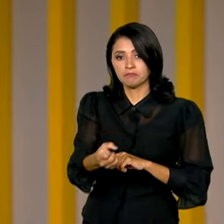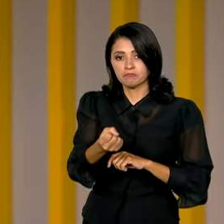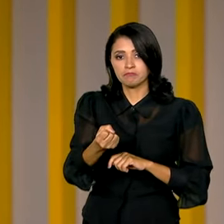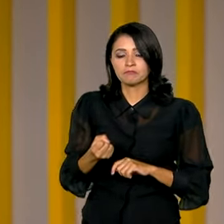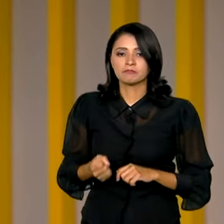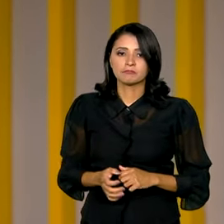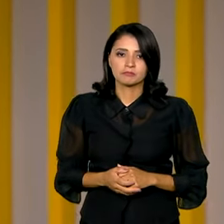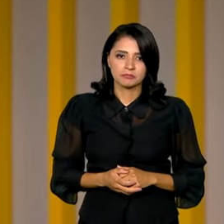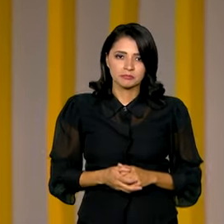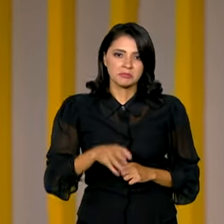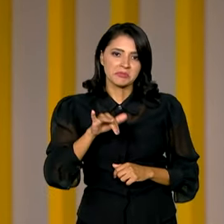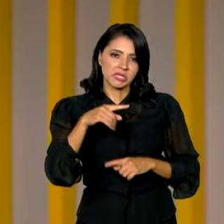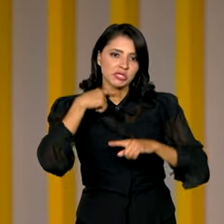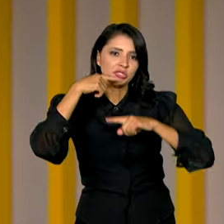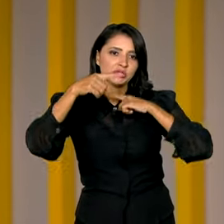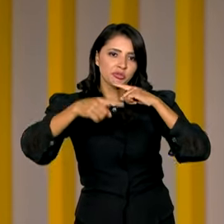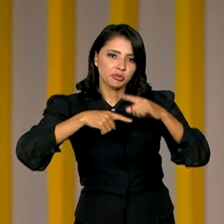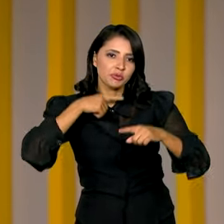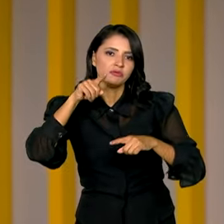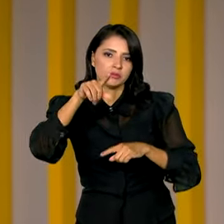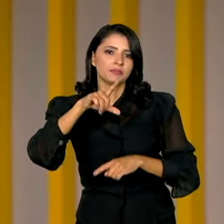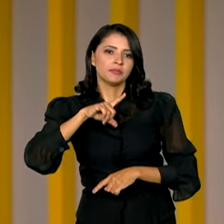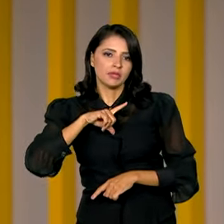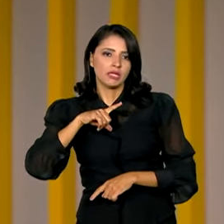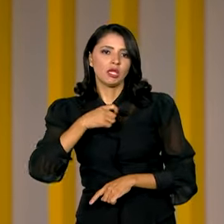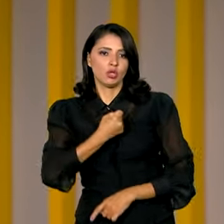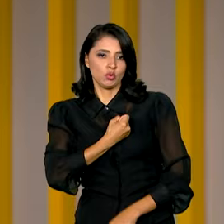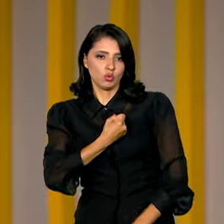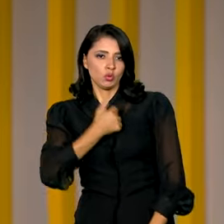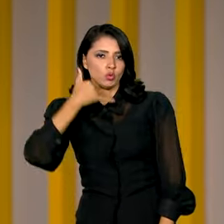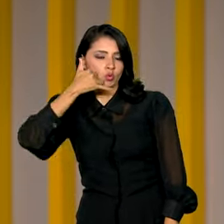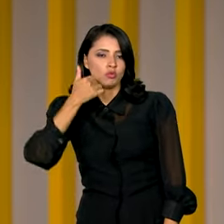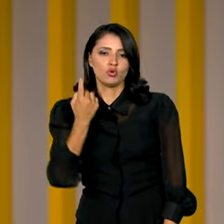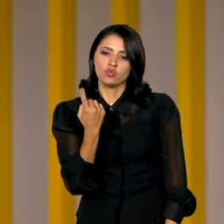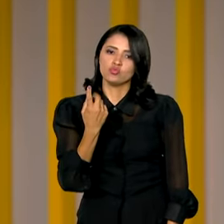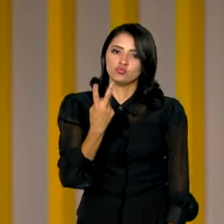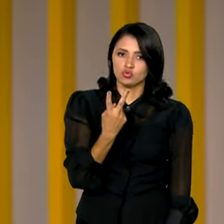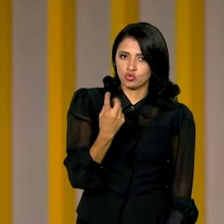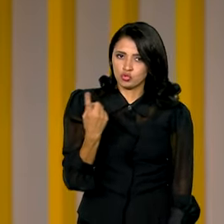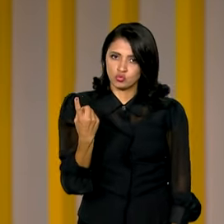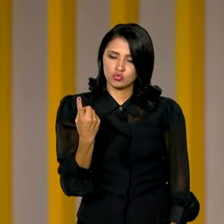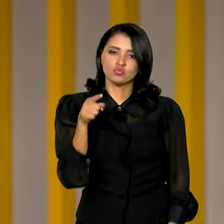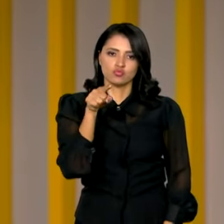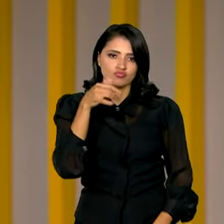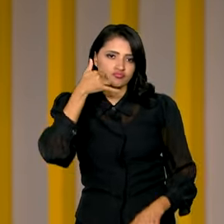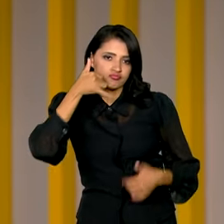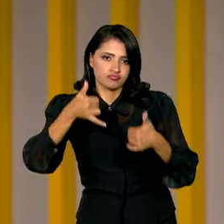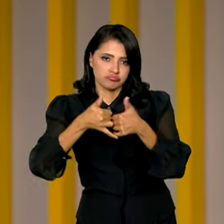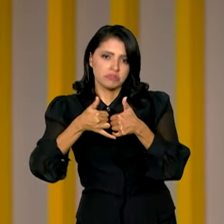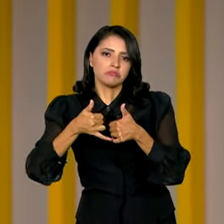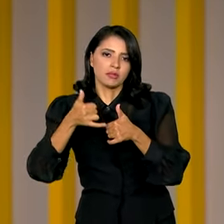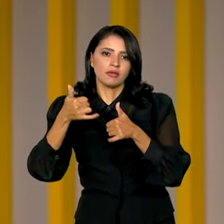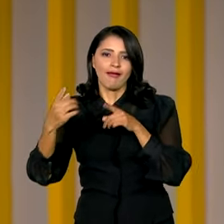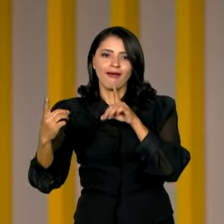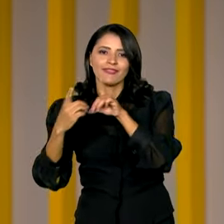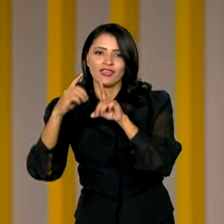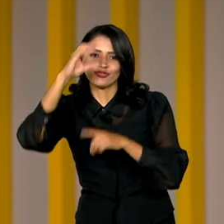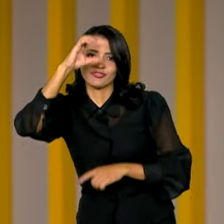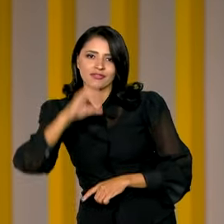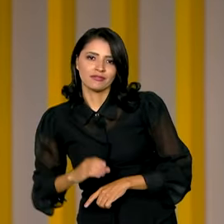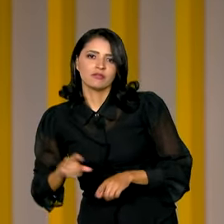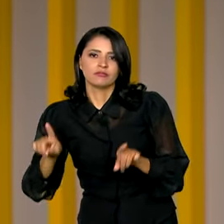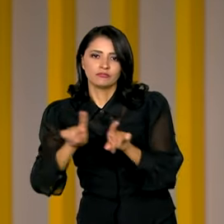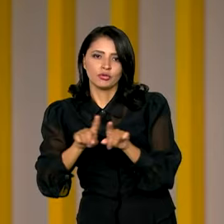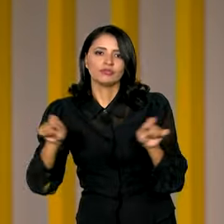E em caso de dúvidas, existe o Disque Social 121, canal de atendimento ao cidadão. Também é possível